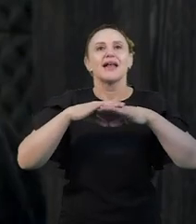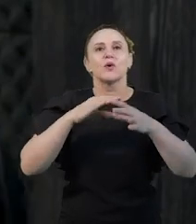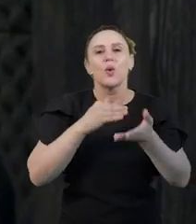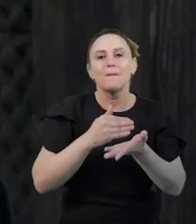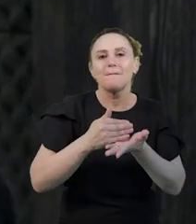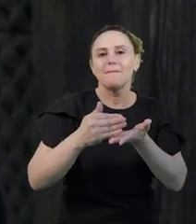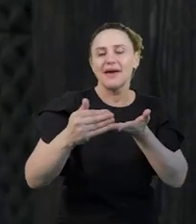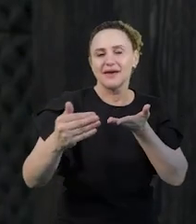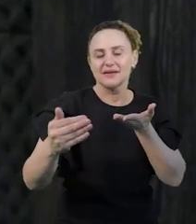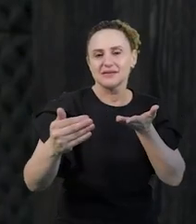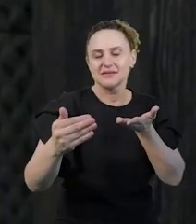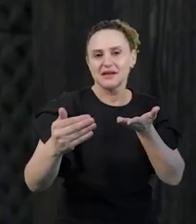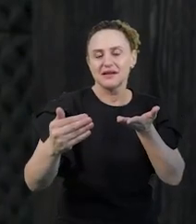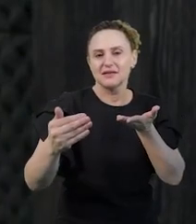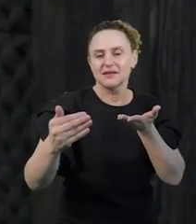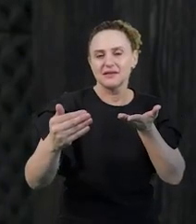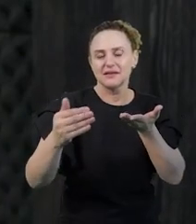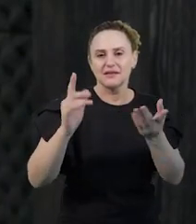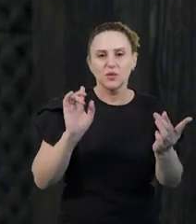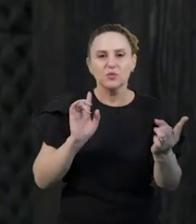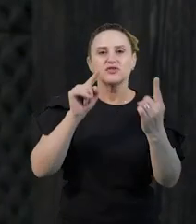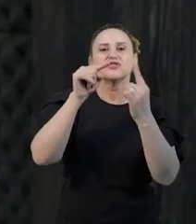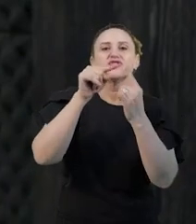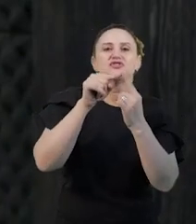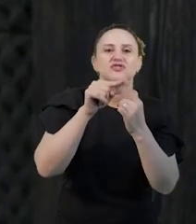origem aos nossos estudos.